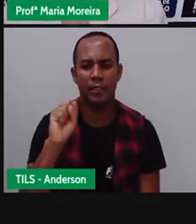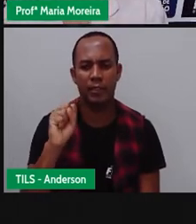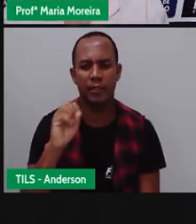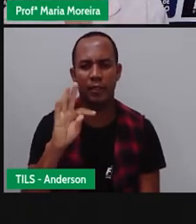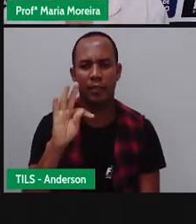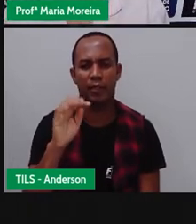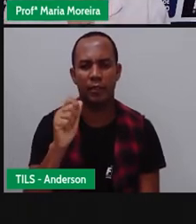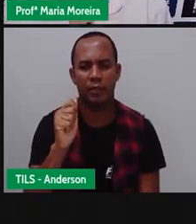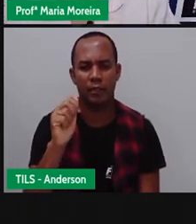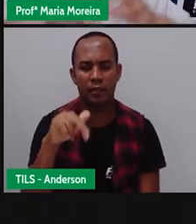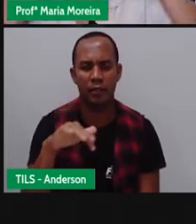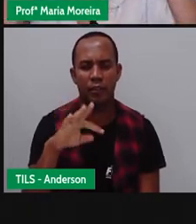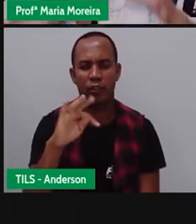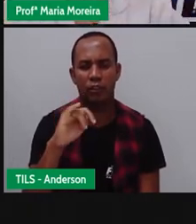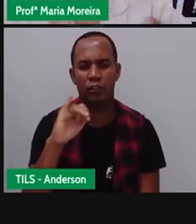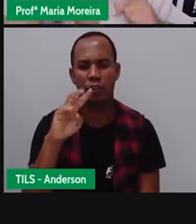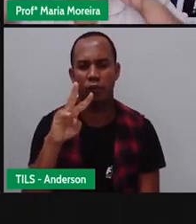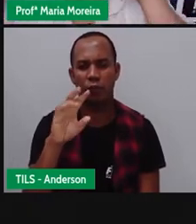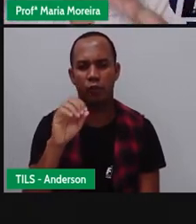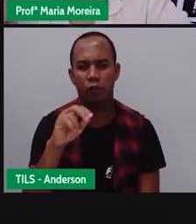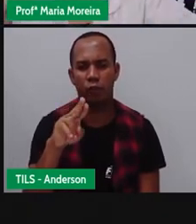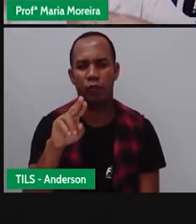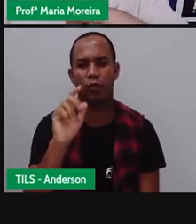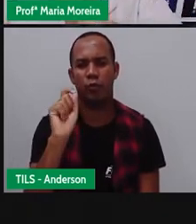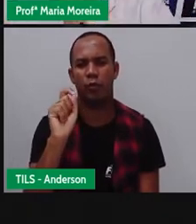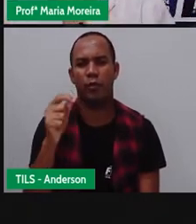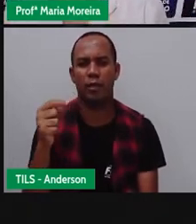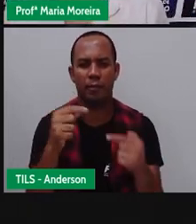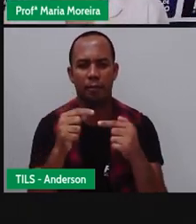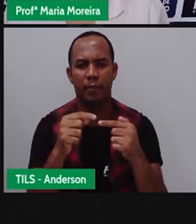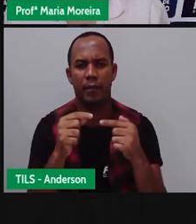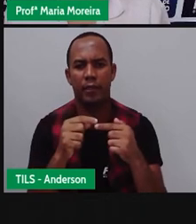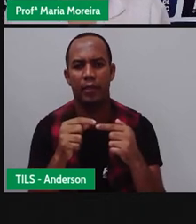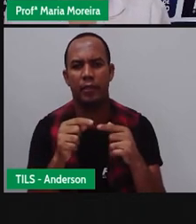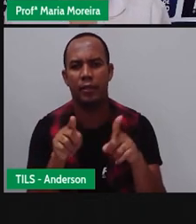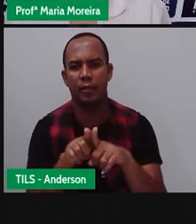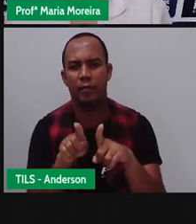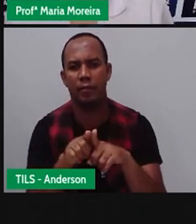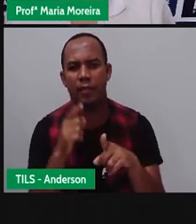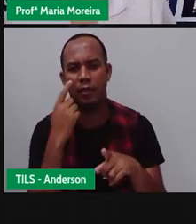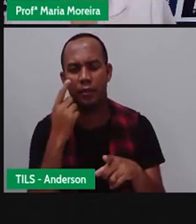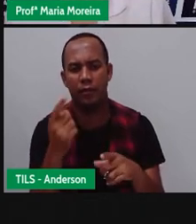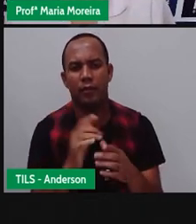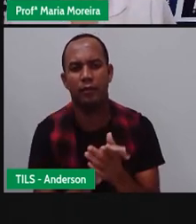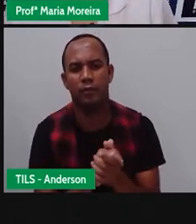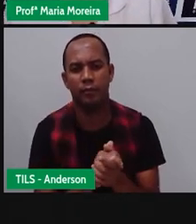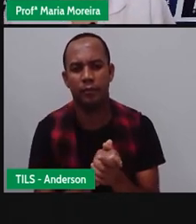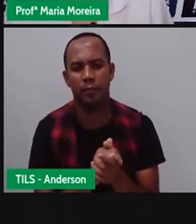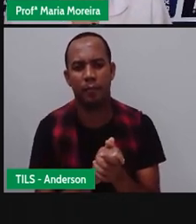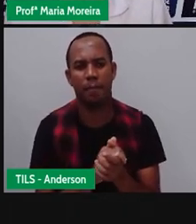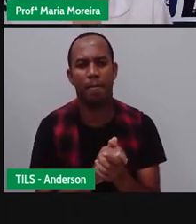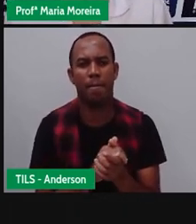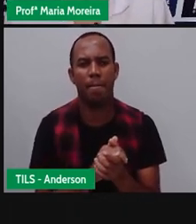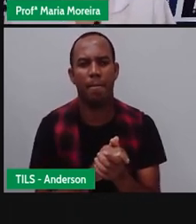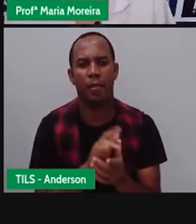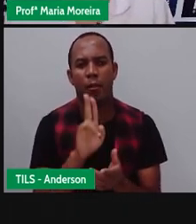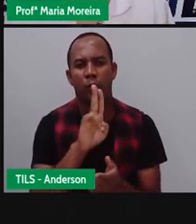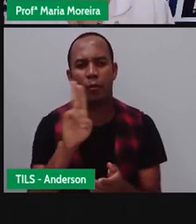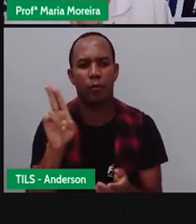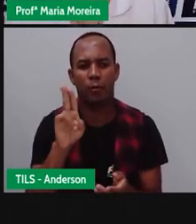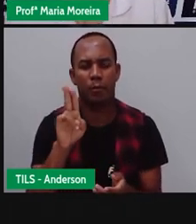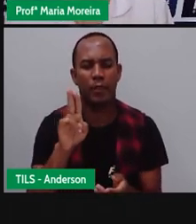Específico a uma pessoa. Então, olha Selma, olha Ana e olha Gustavo. Então, são substantivos próprios.